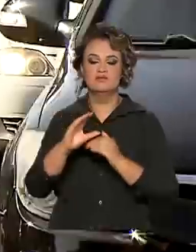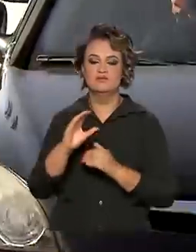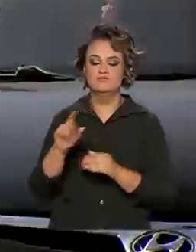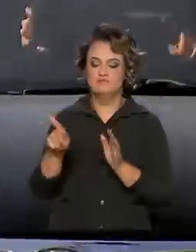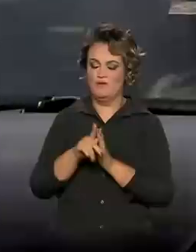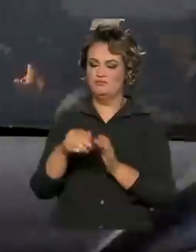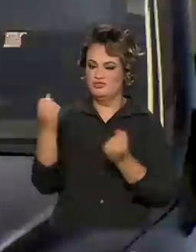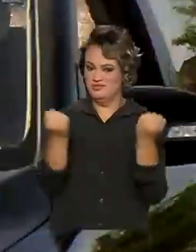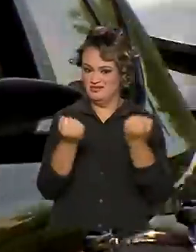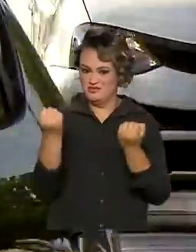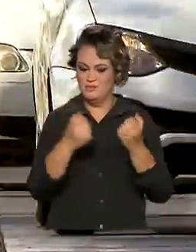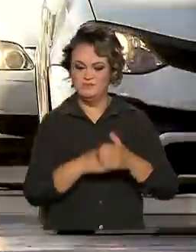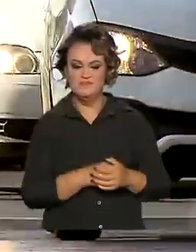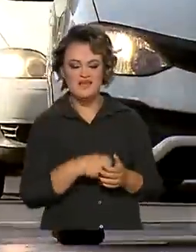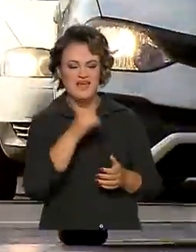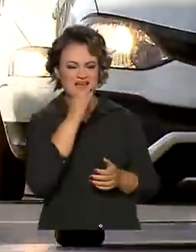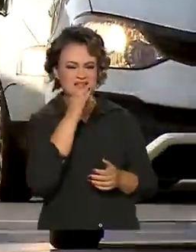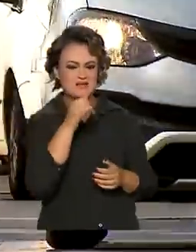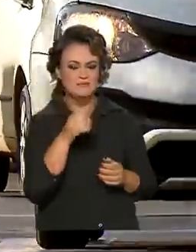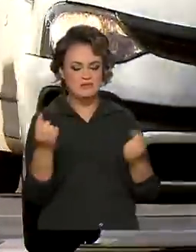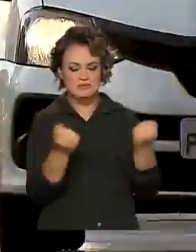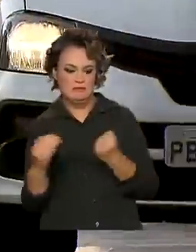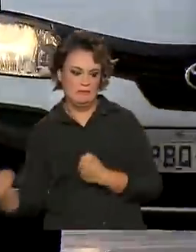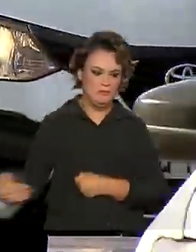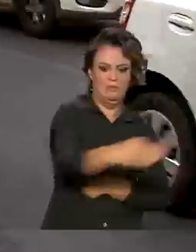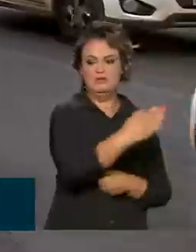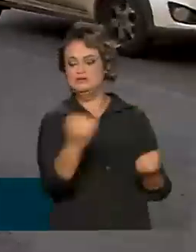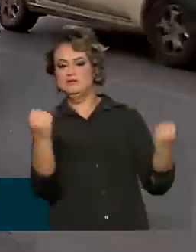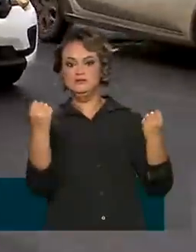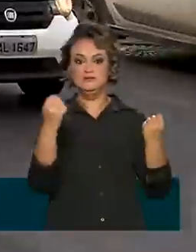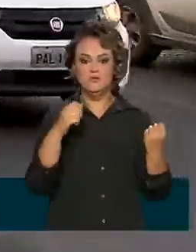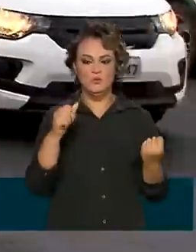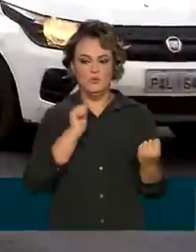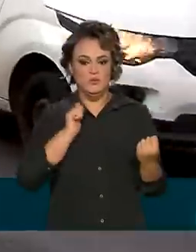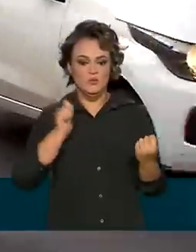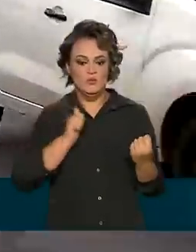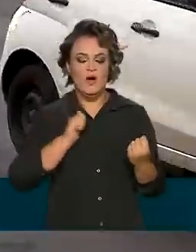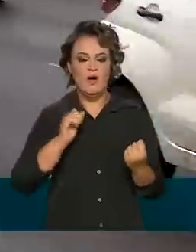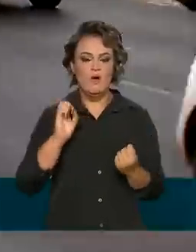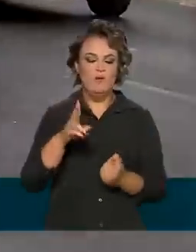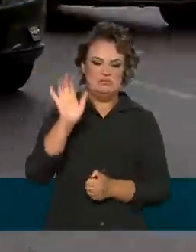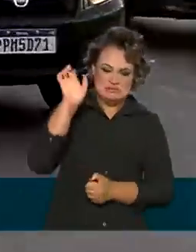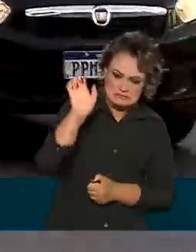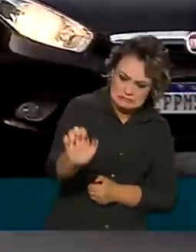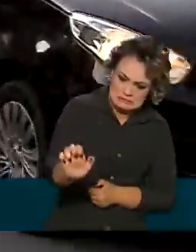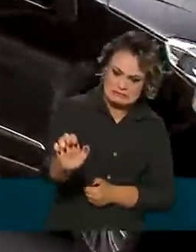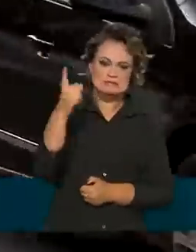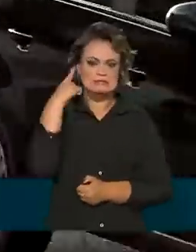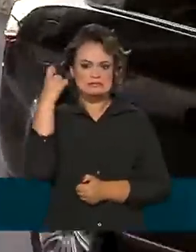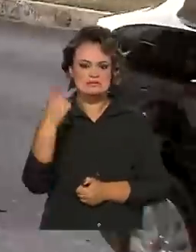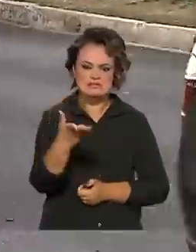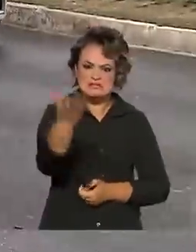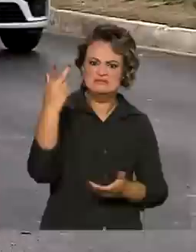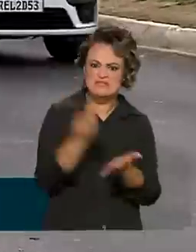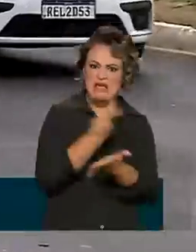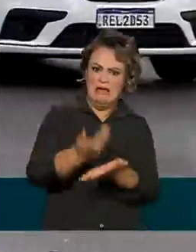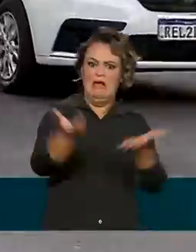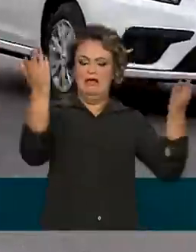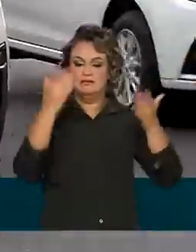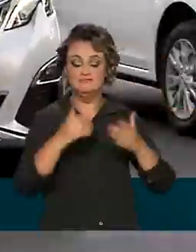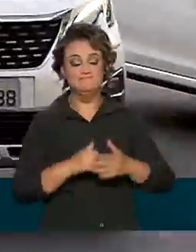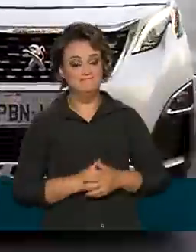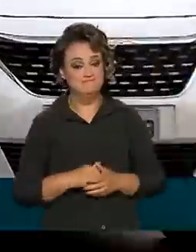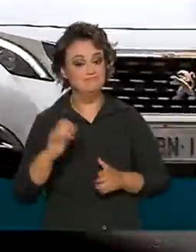Quem nunca levou uma fechada no trânsito ou mesmo recebeu uma buzinada porque estava dirigindo na